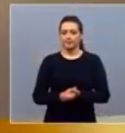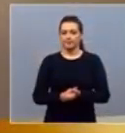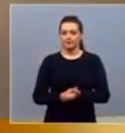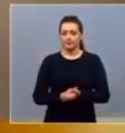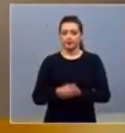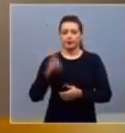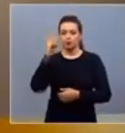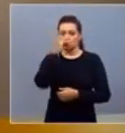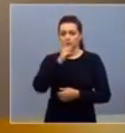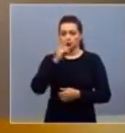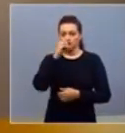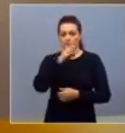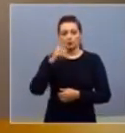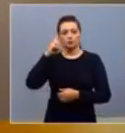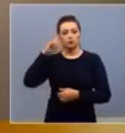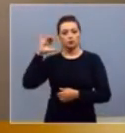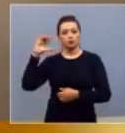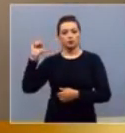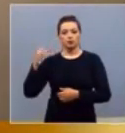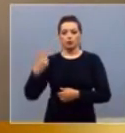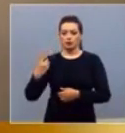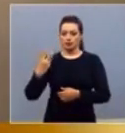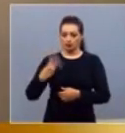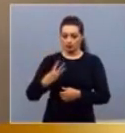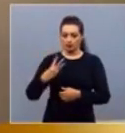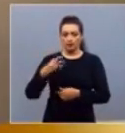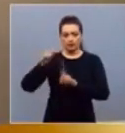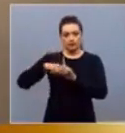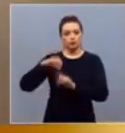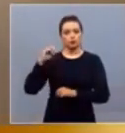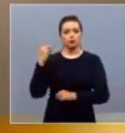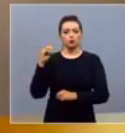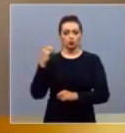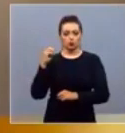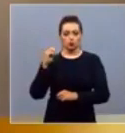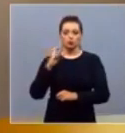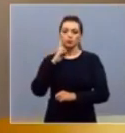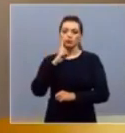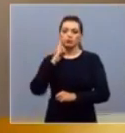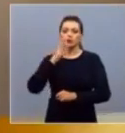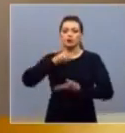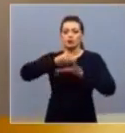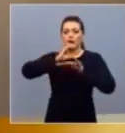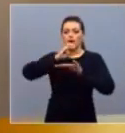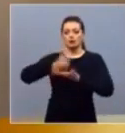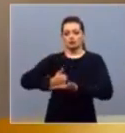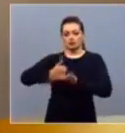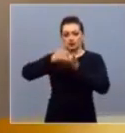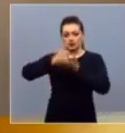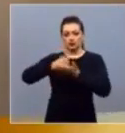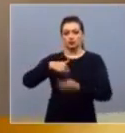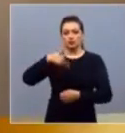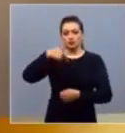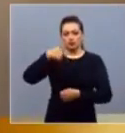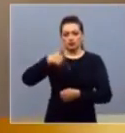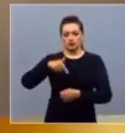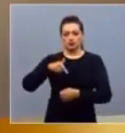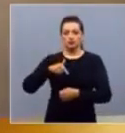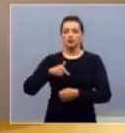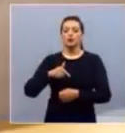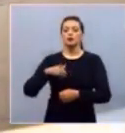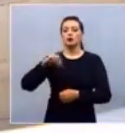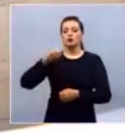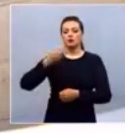Domingo, dia 13 de outubro, o Cálice da Salvação. Às 7 horas, 9 e meia e 18